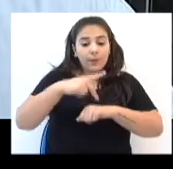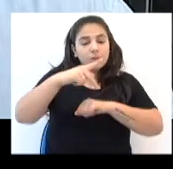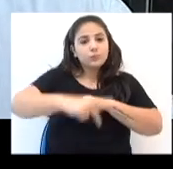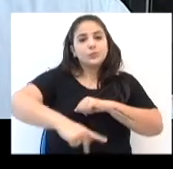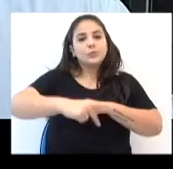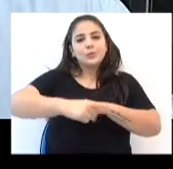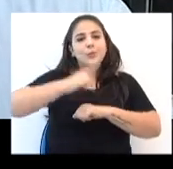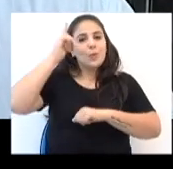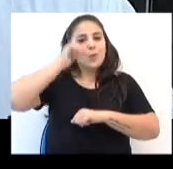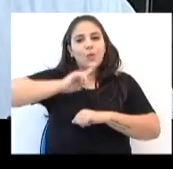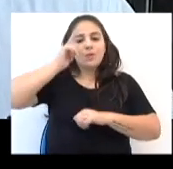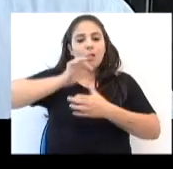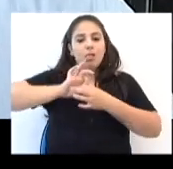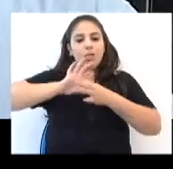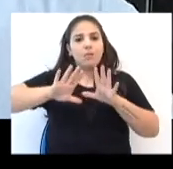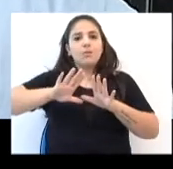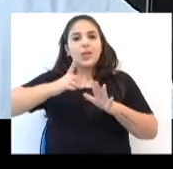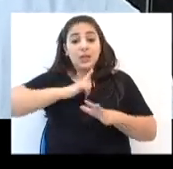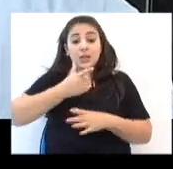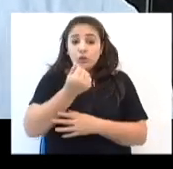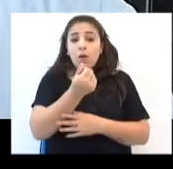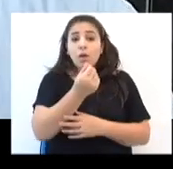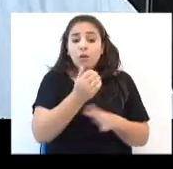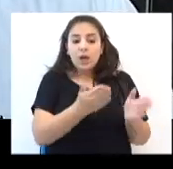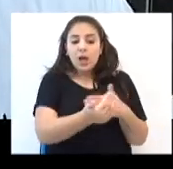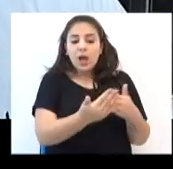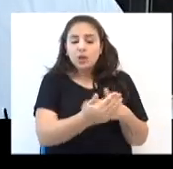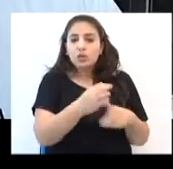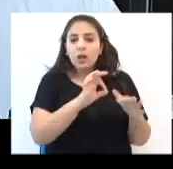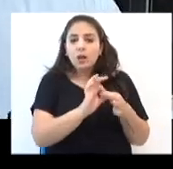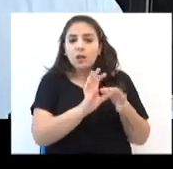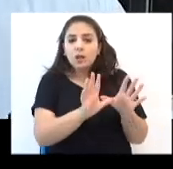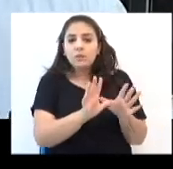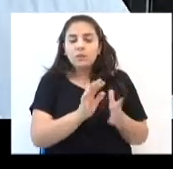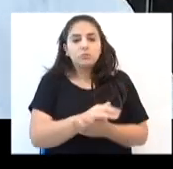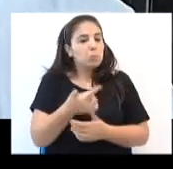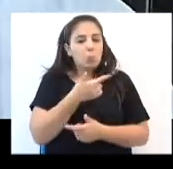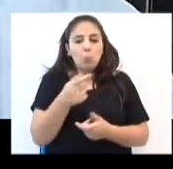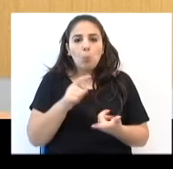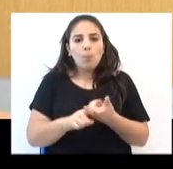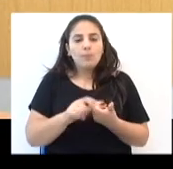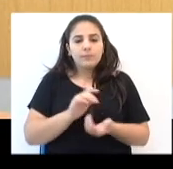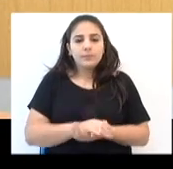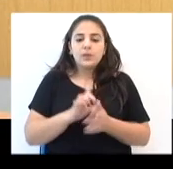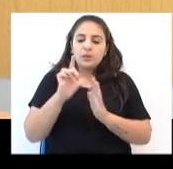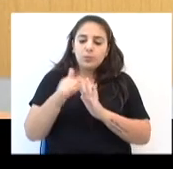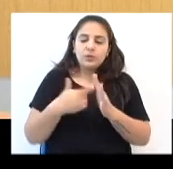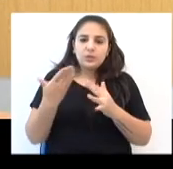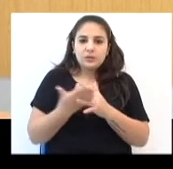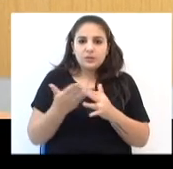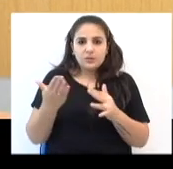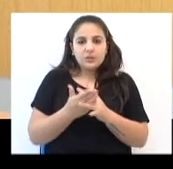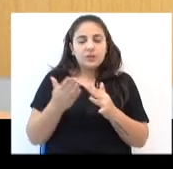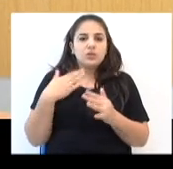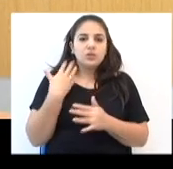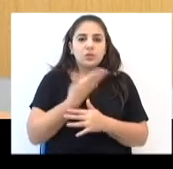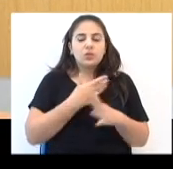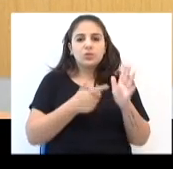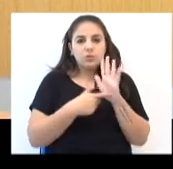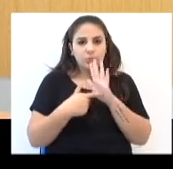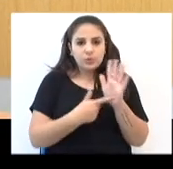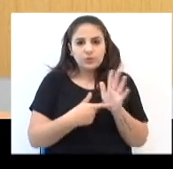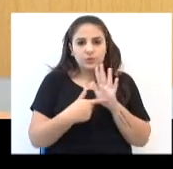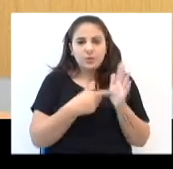clube Passo Fundo está com superávit. Tem dinheiro no caixa e não tem dívida. E depois do intervalo, a gente